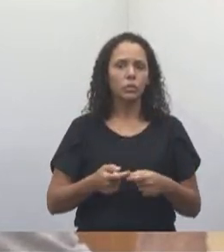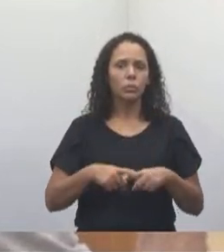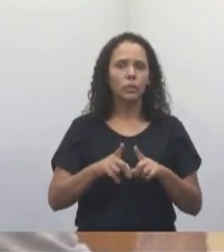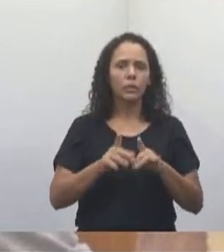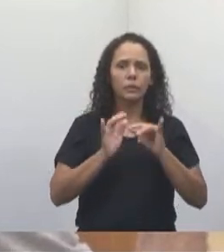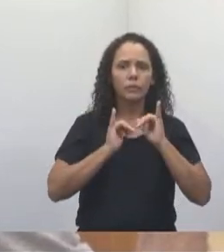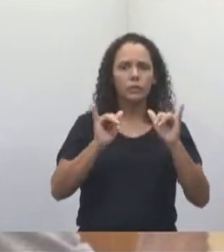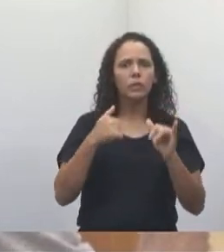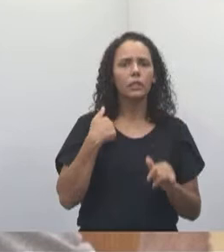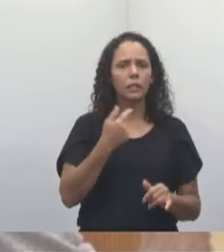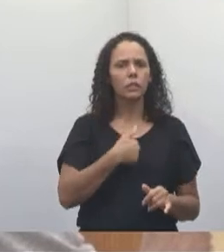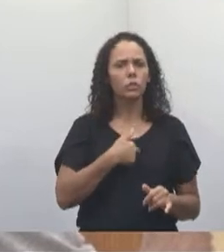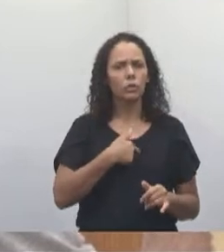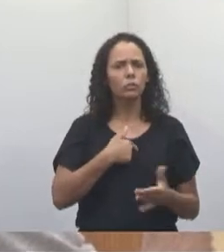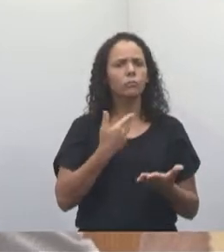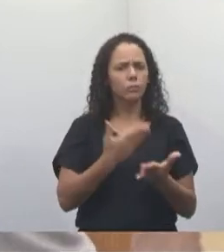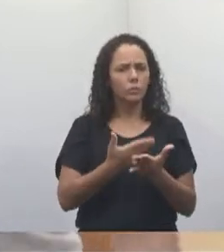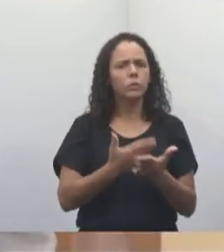atuar nesse caso.